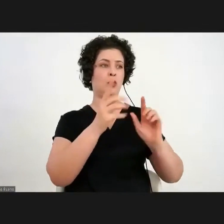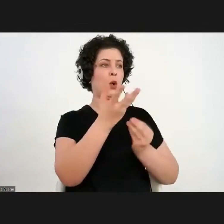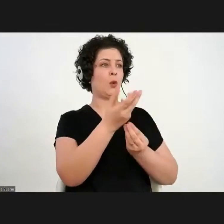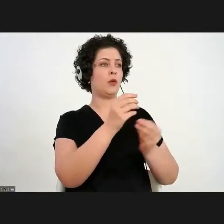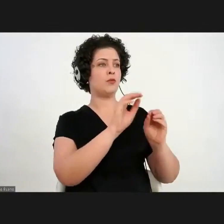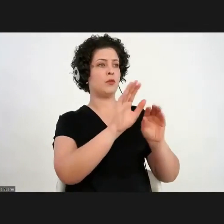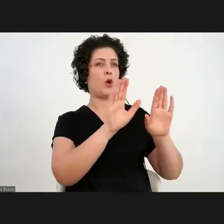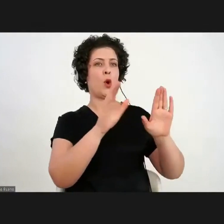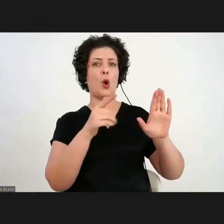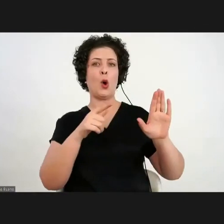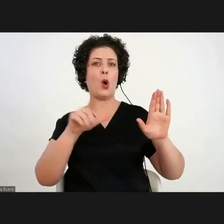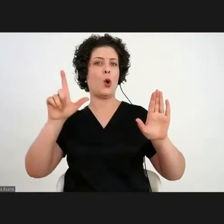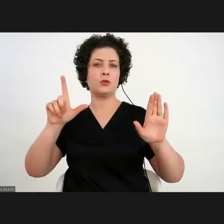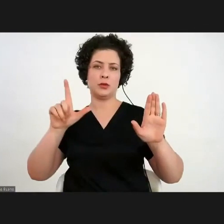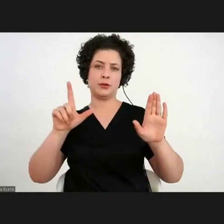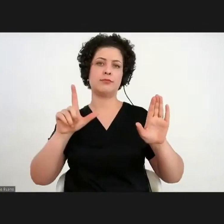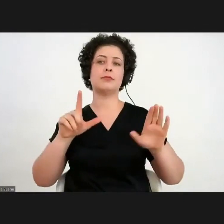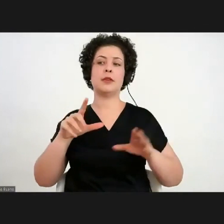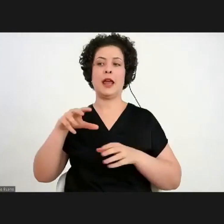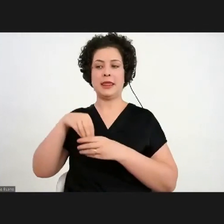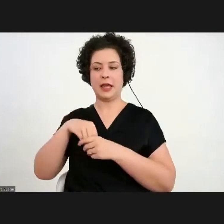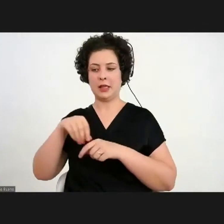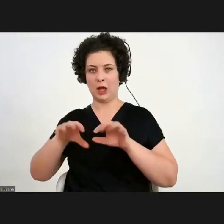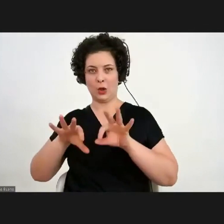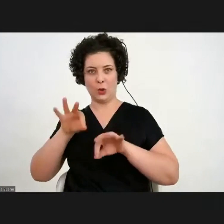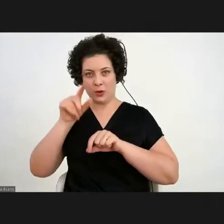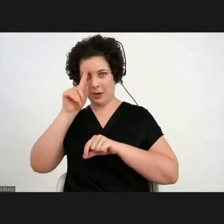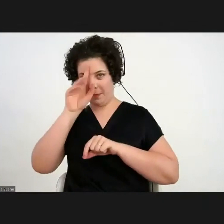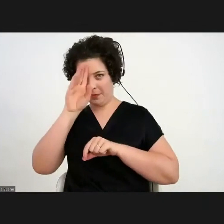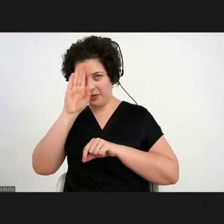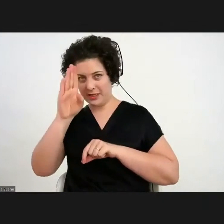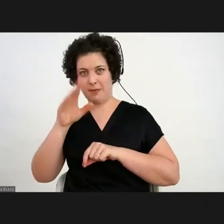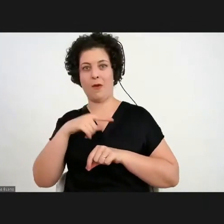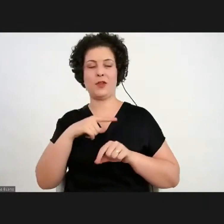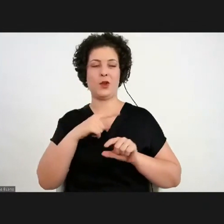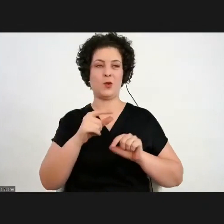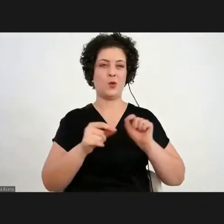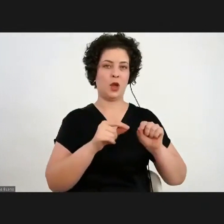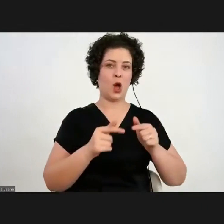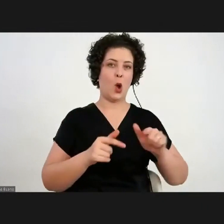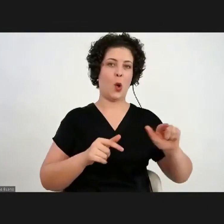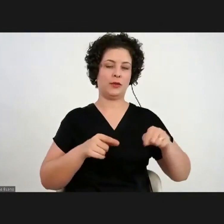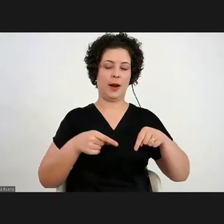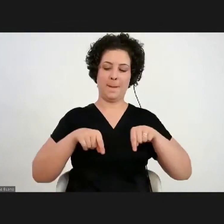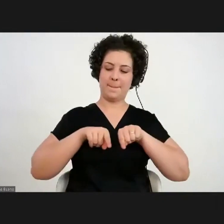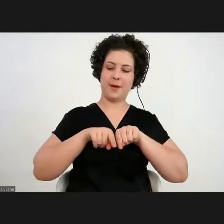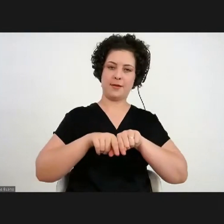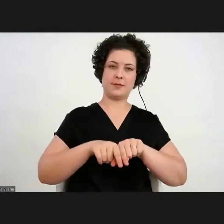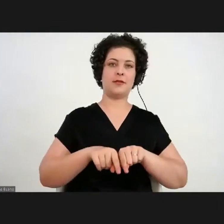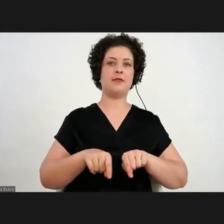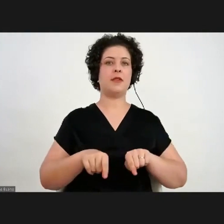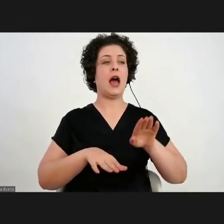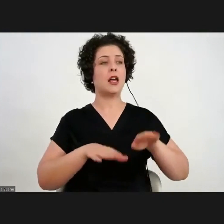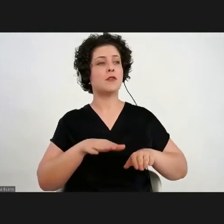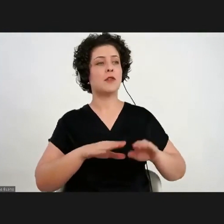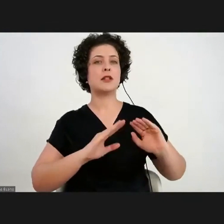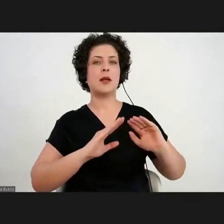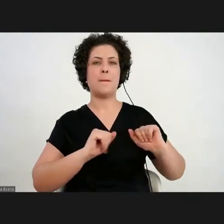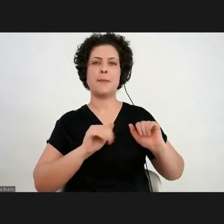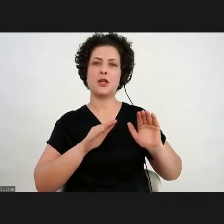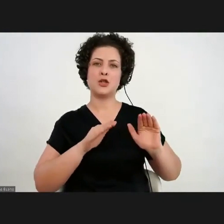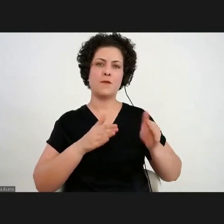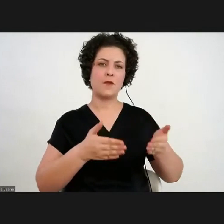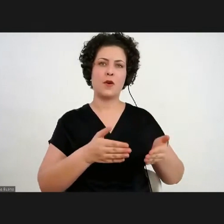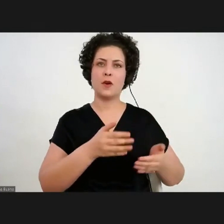fazendo uma outra curadoria dentro da curadoria do museu como um todo. E também curadorias a partir de pedidos, às vezes pedidos específicos.